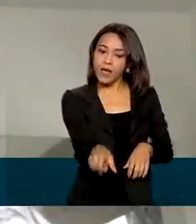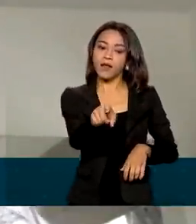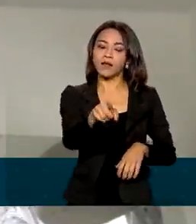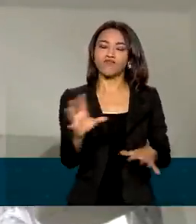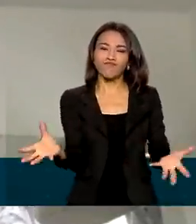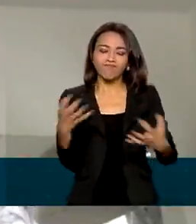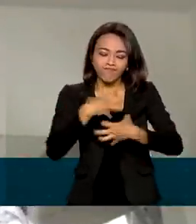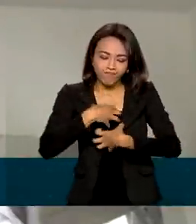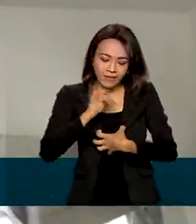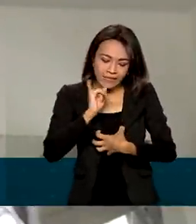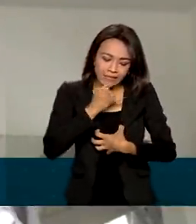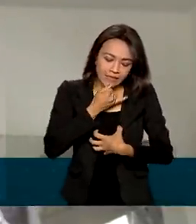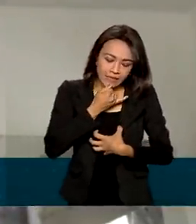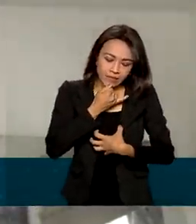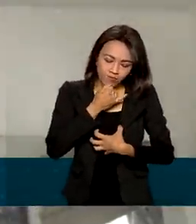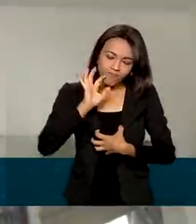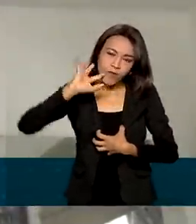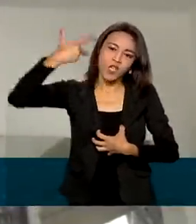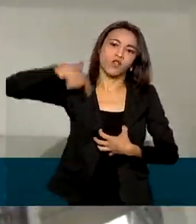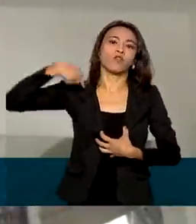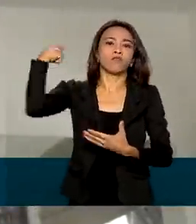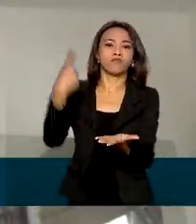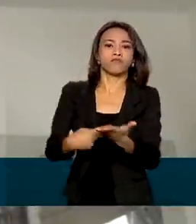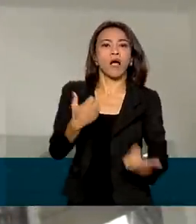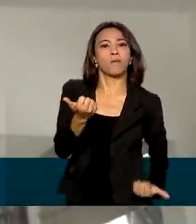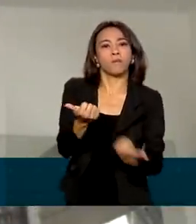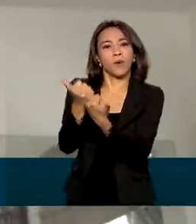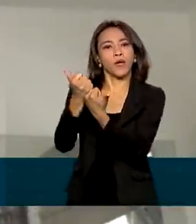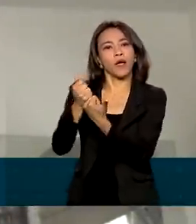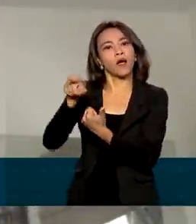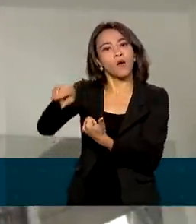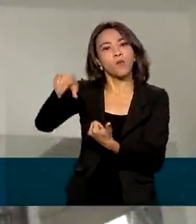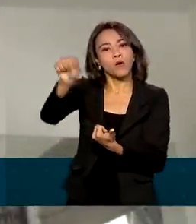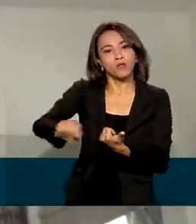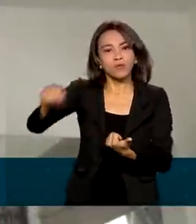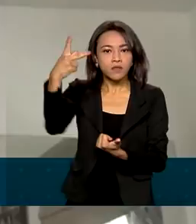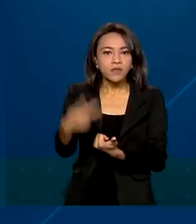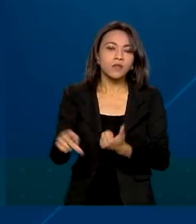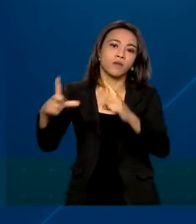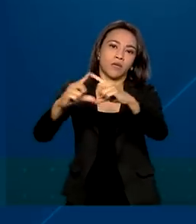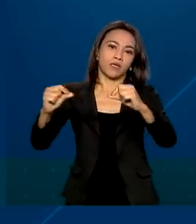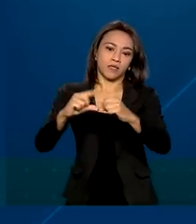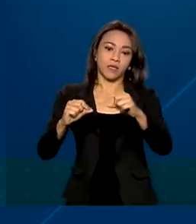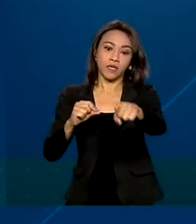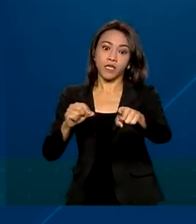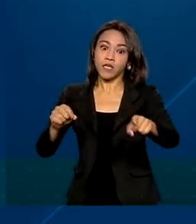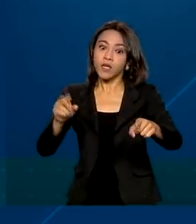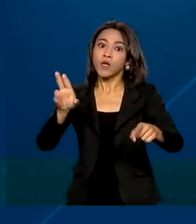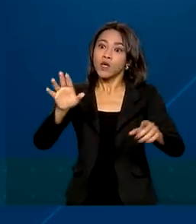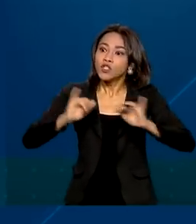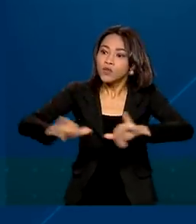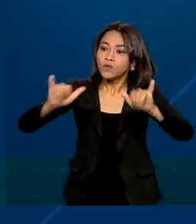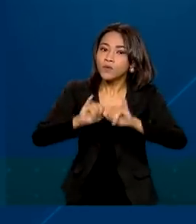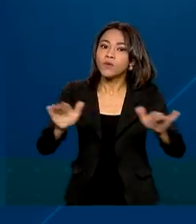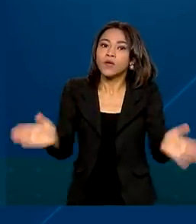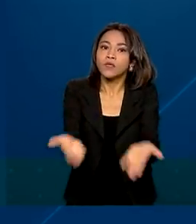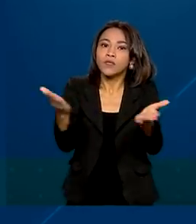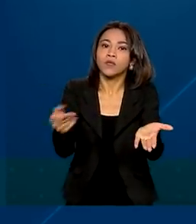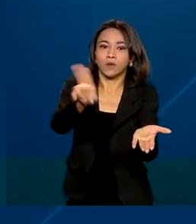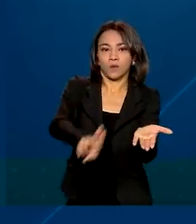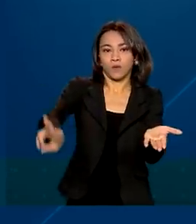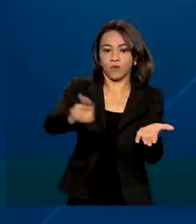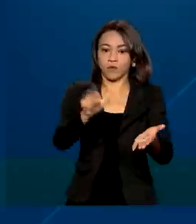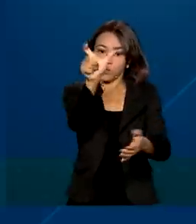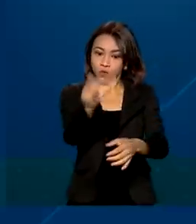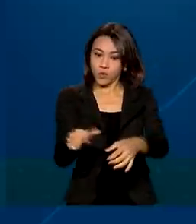que Renata se engajou de vez no trabalho da ONG Rodas da Paz, de Brasília, que promove o uso da bicicleta. O